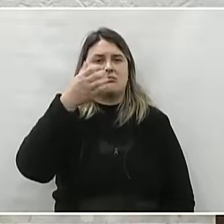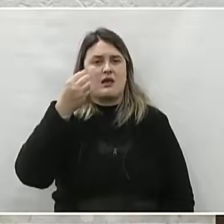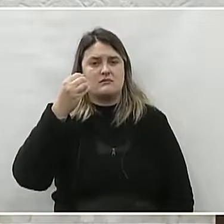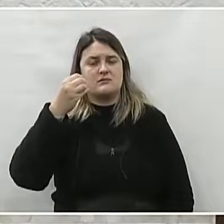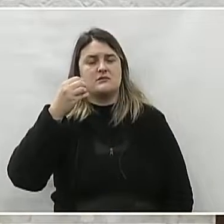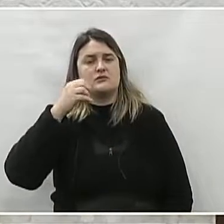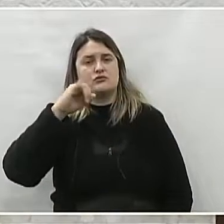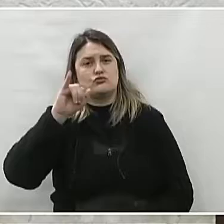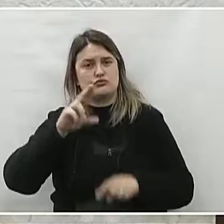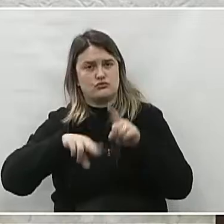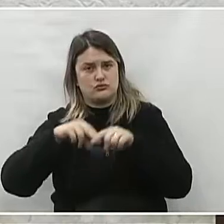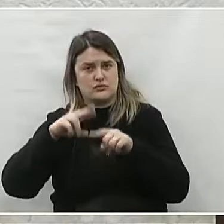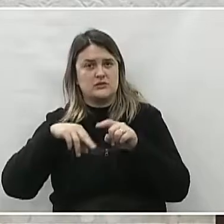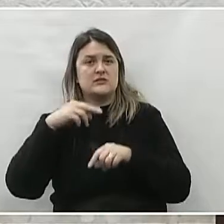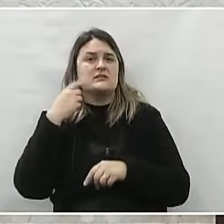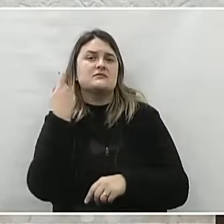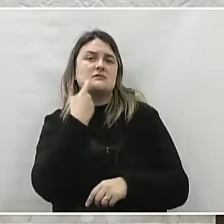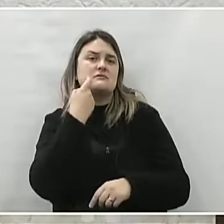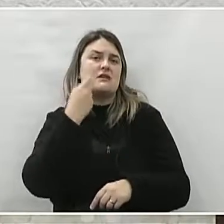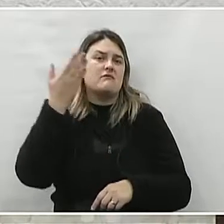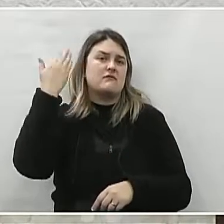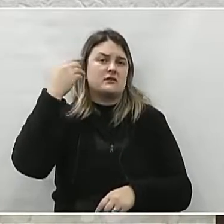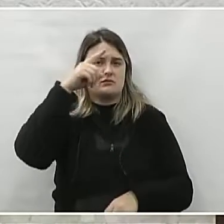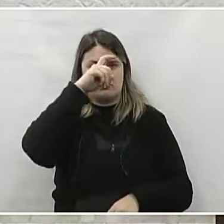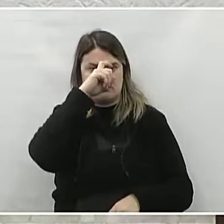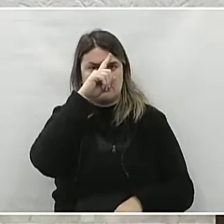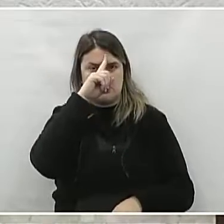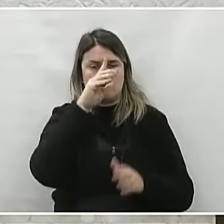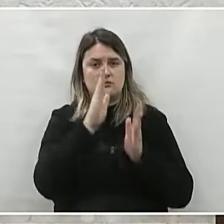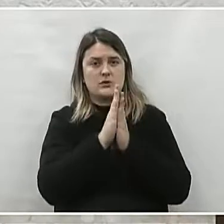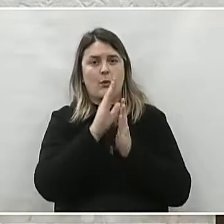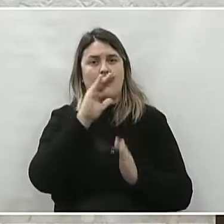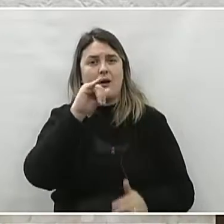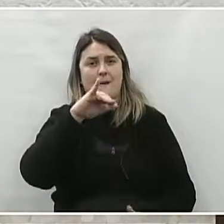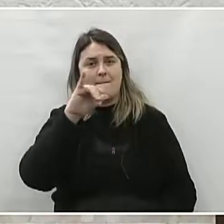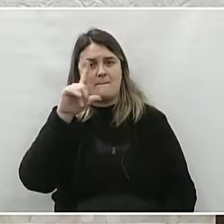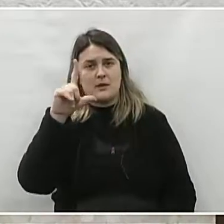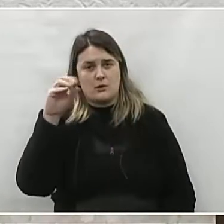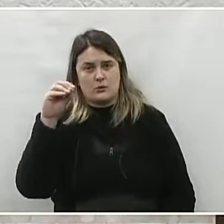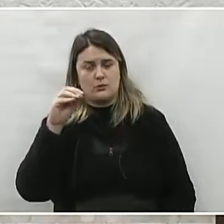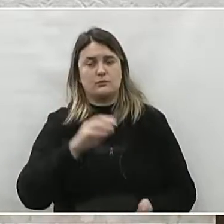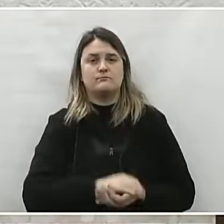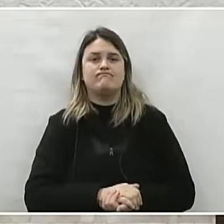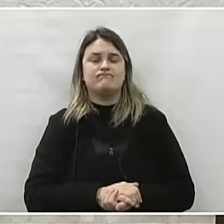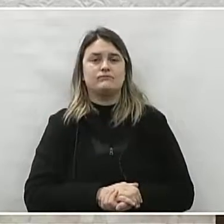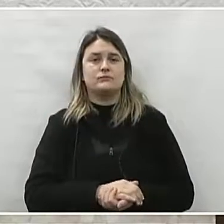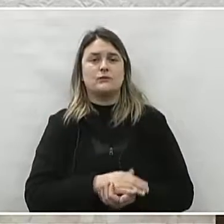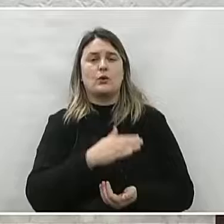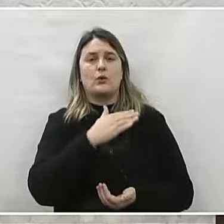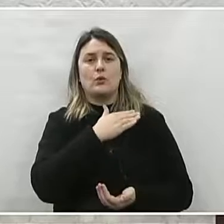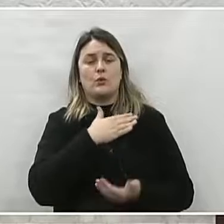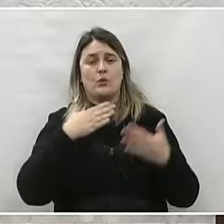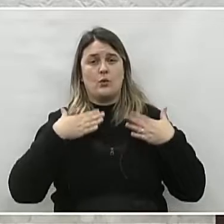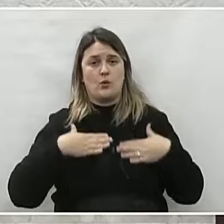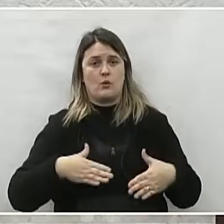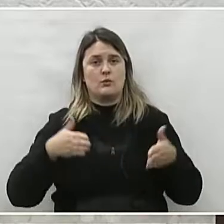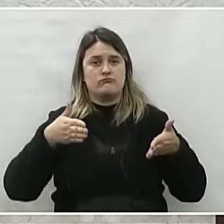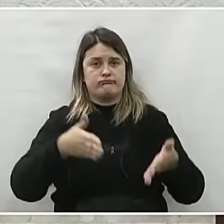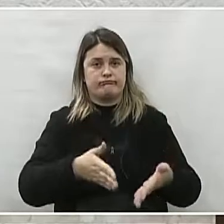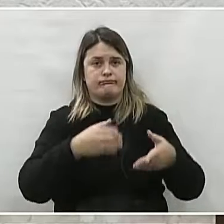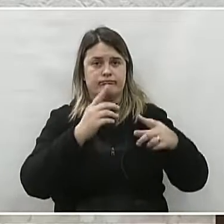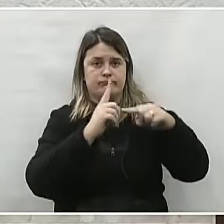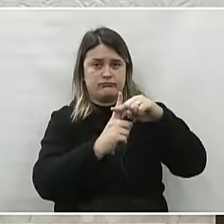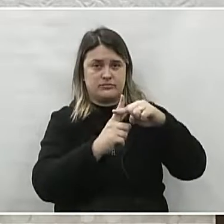de 2022, sexta-feira, no Hospital São Camilo, em União da Vitória. Seu corpo está sendo velado no